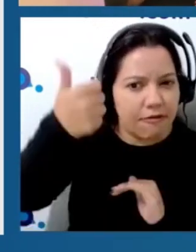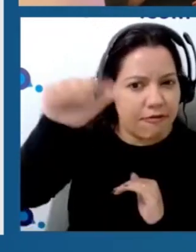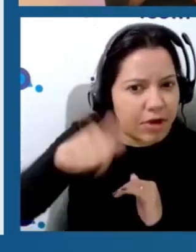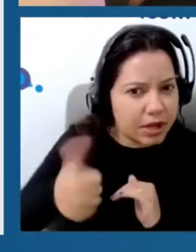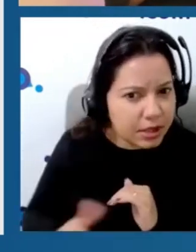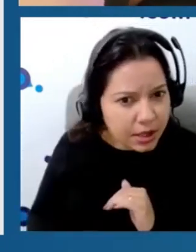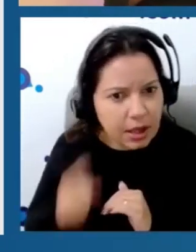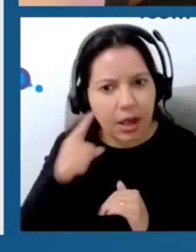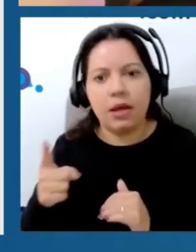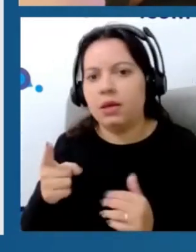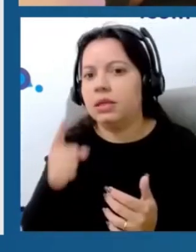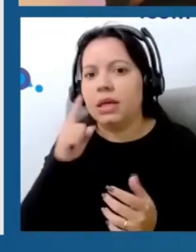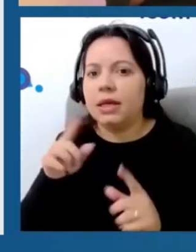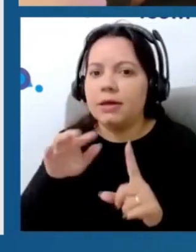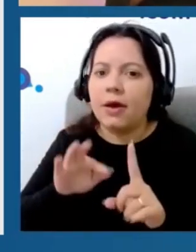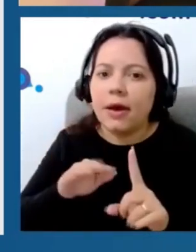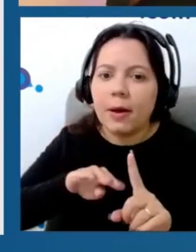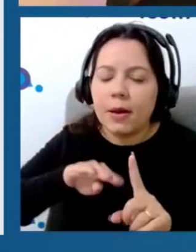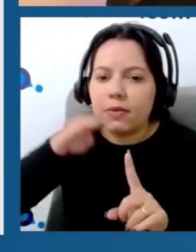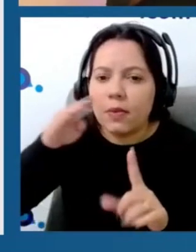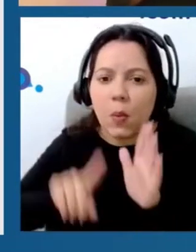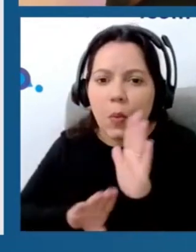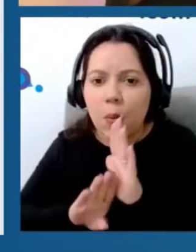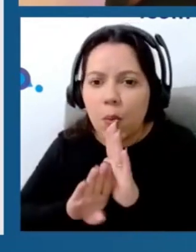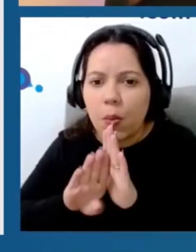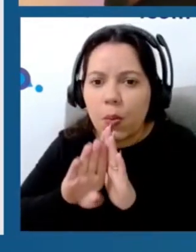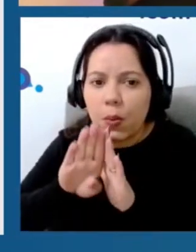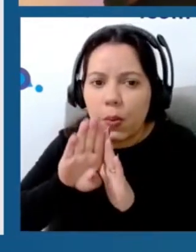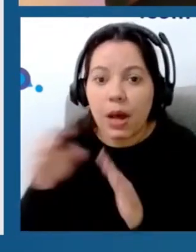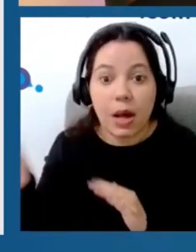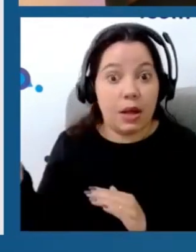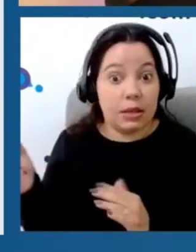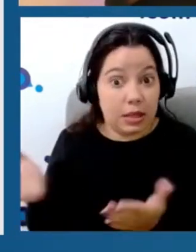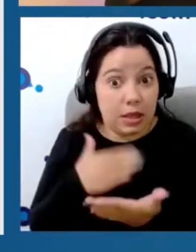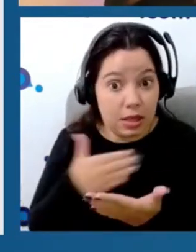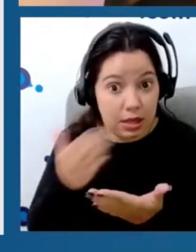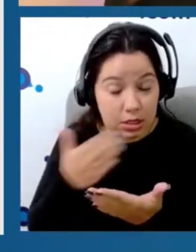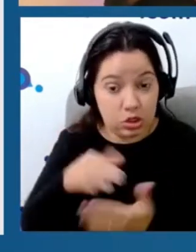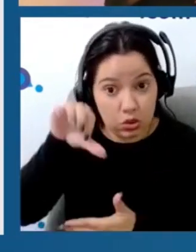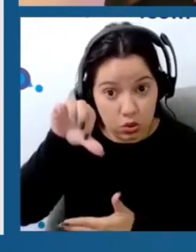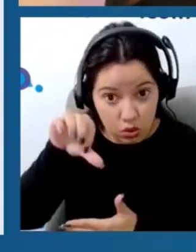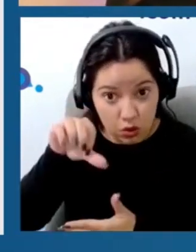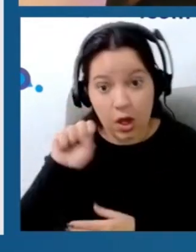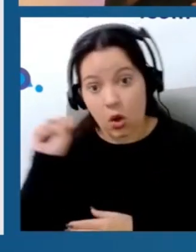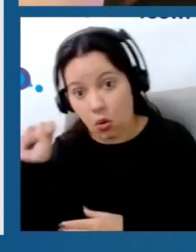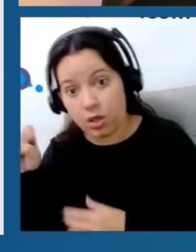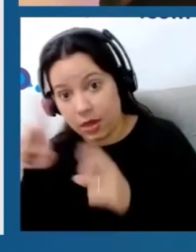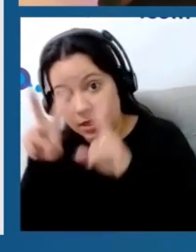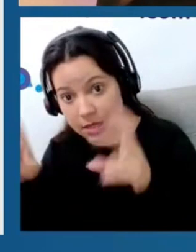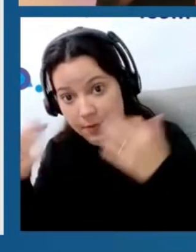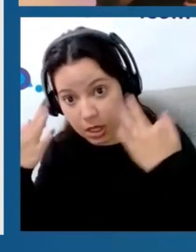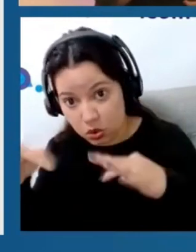da intensidade oferecida e do tempo de estimulação. Então, eles incluíram nove artigos, oito sobre dor lombar e um sobre dor cervical